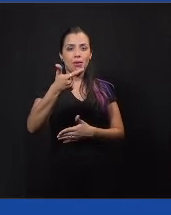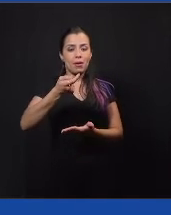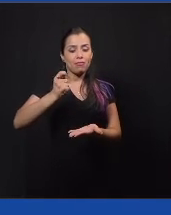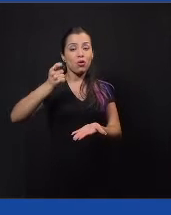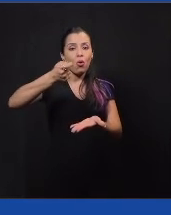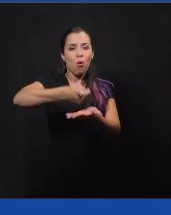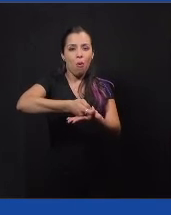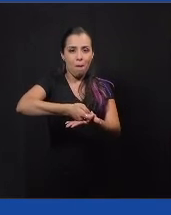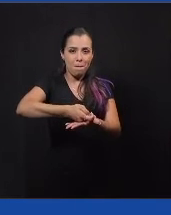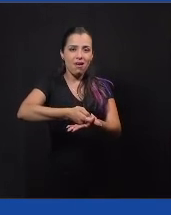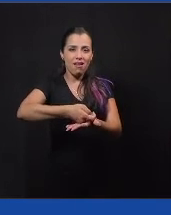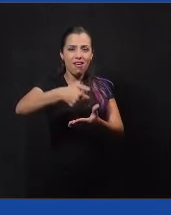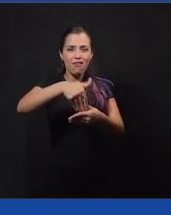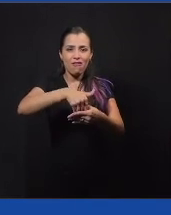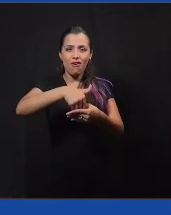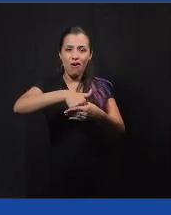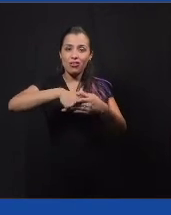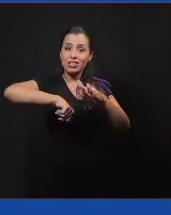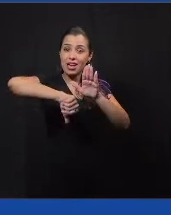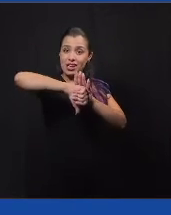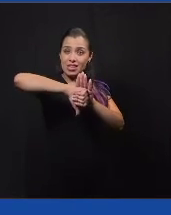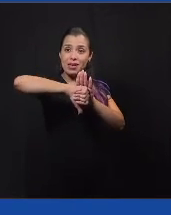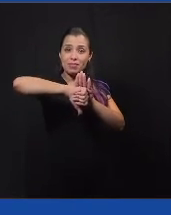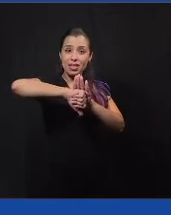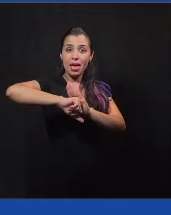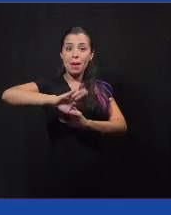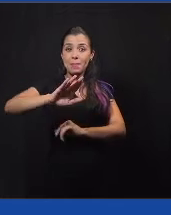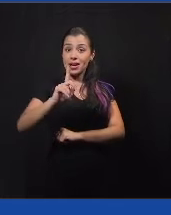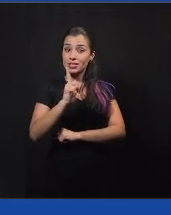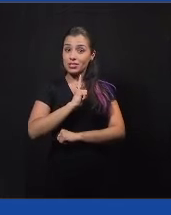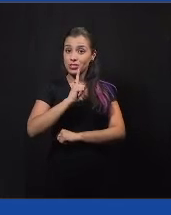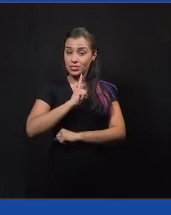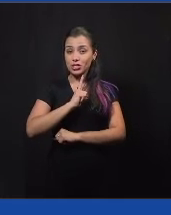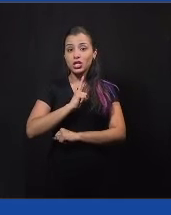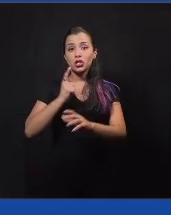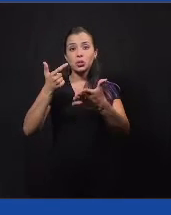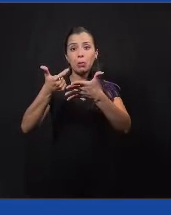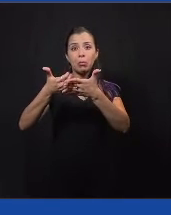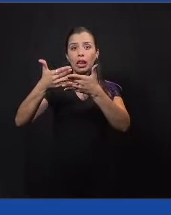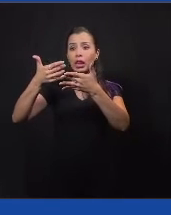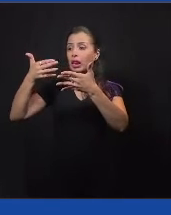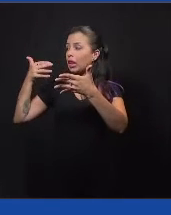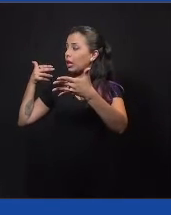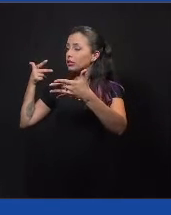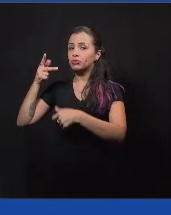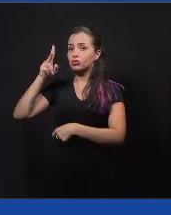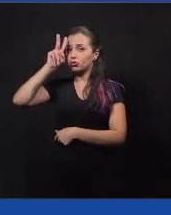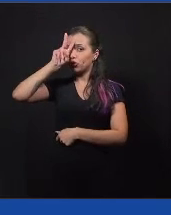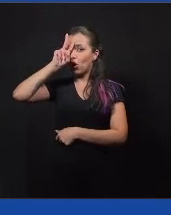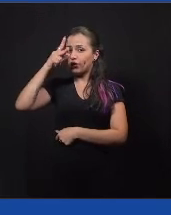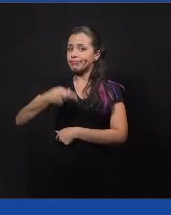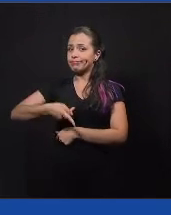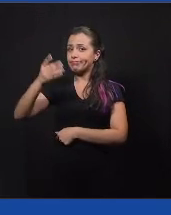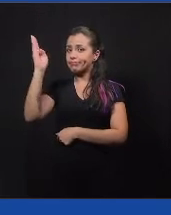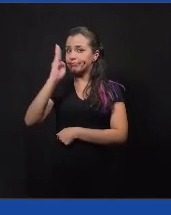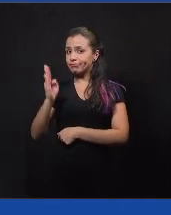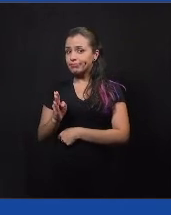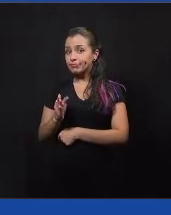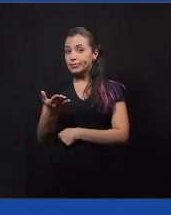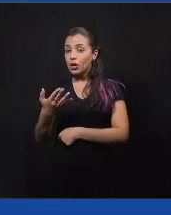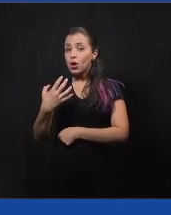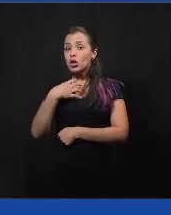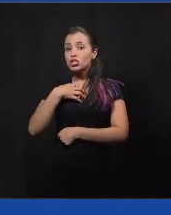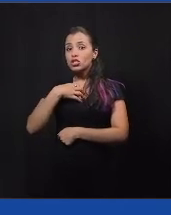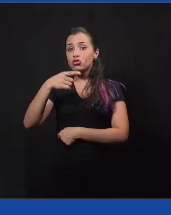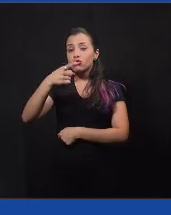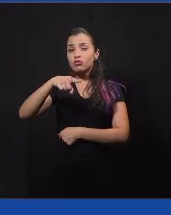histórico aí no Brasil, então é para a gente saber, assim, a priorizar se eu quero uma melhoria na educação, eu defendo muito a